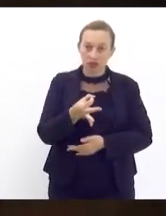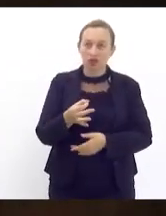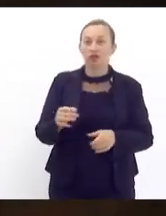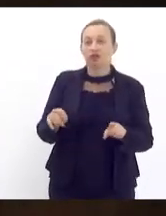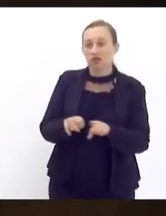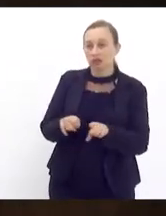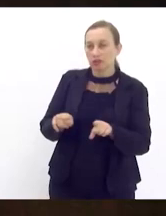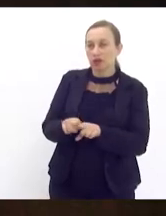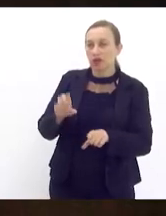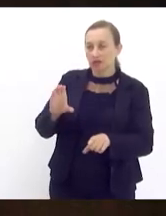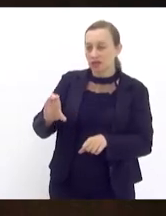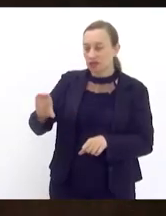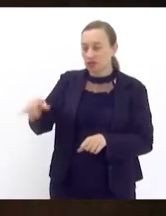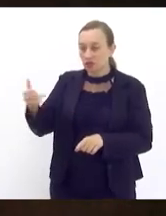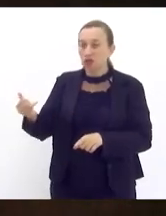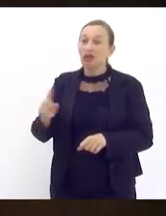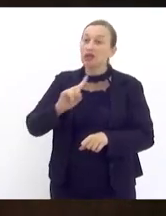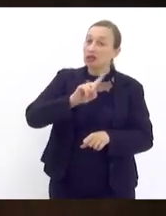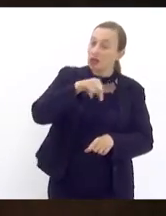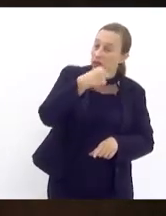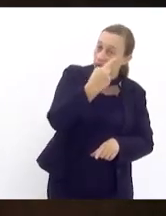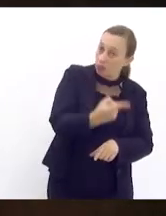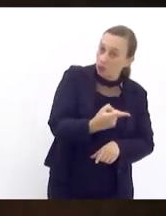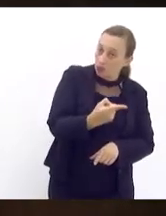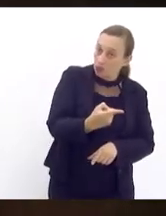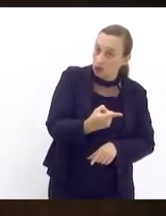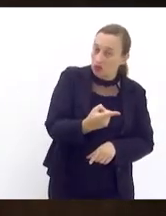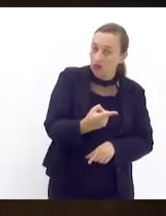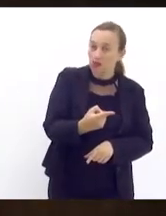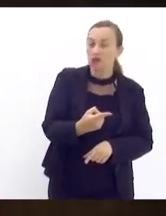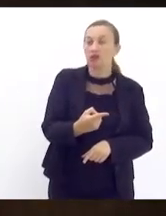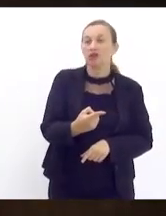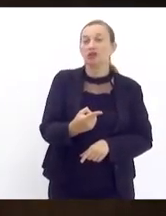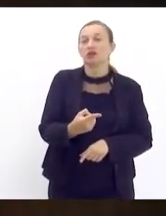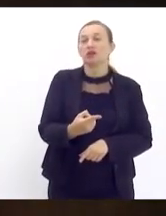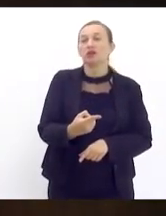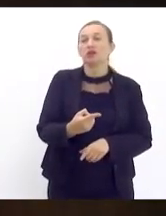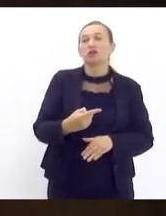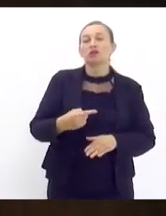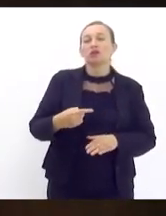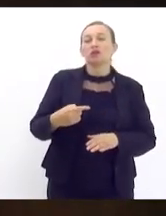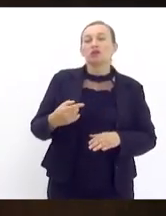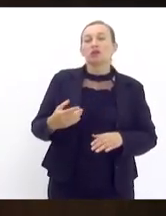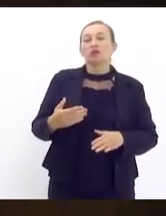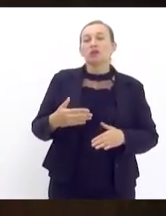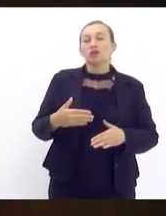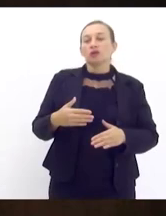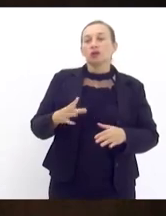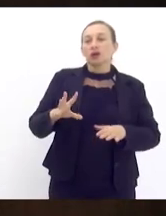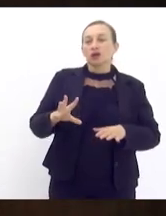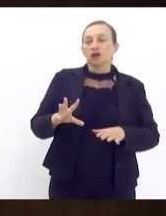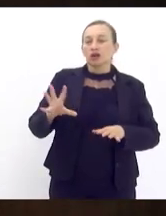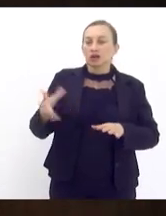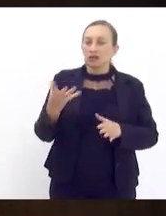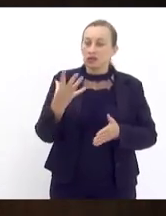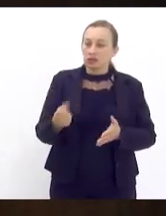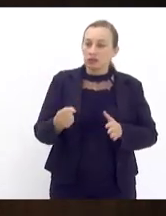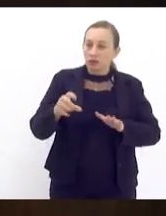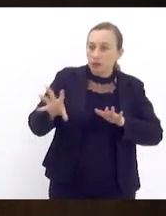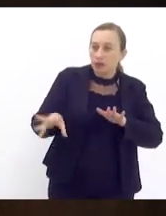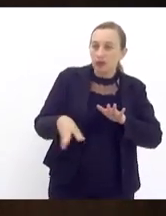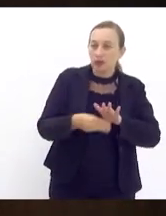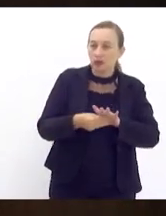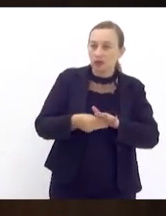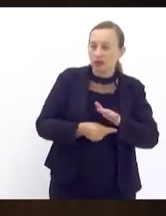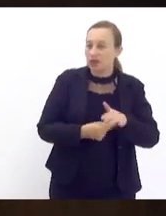depois da CCJ agir assim que o processo recebeu emenda a saúde de pauta o